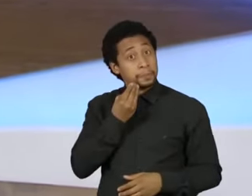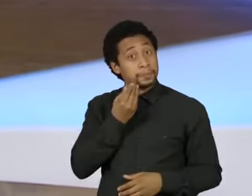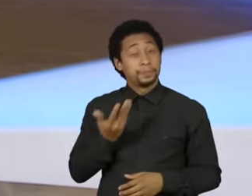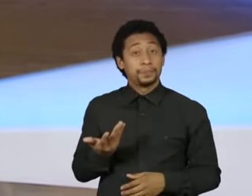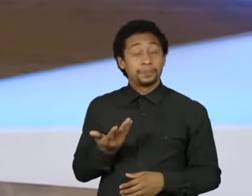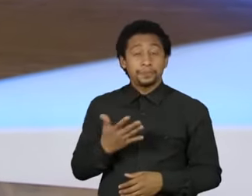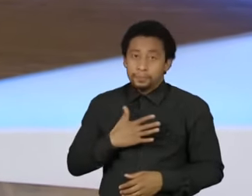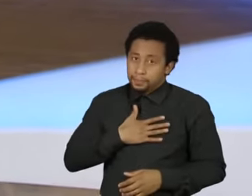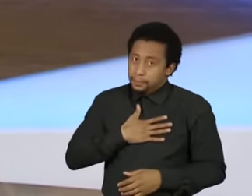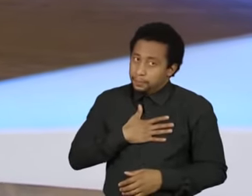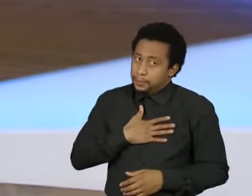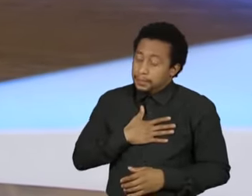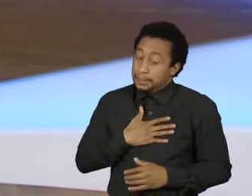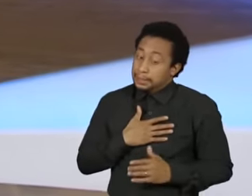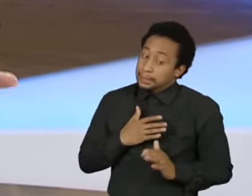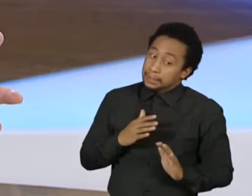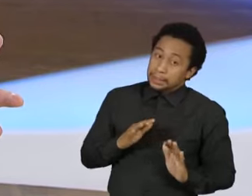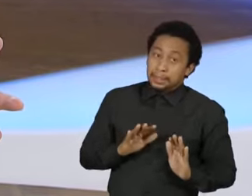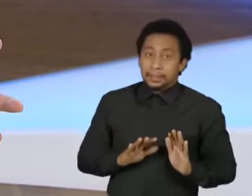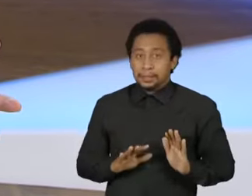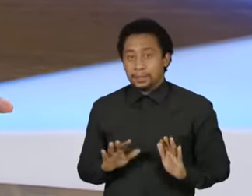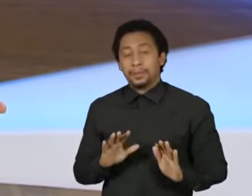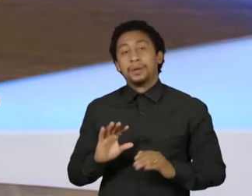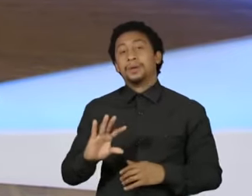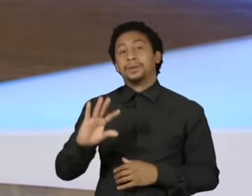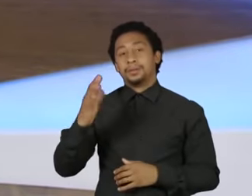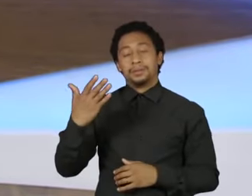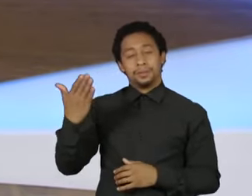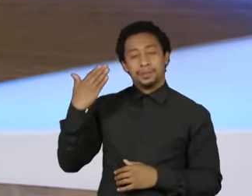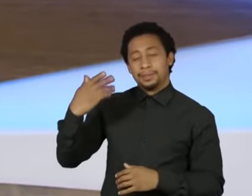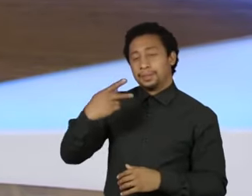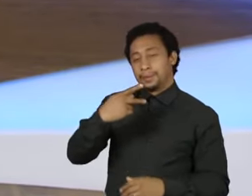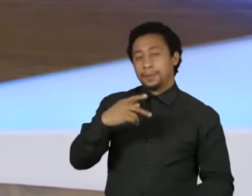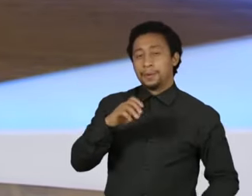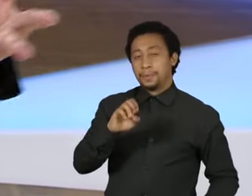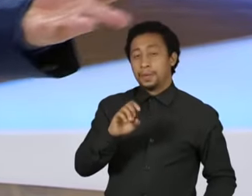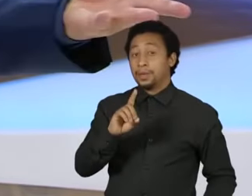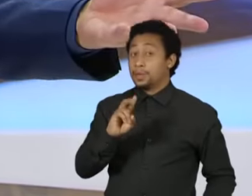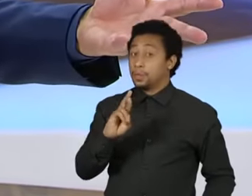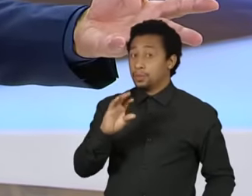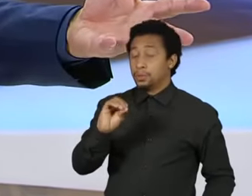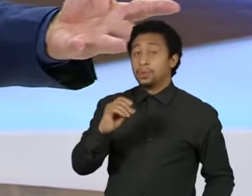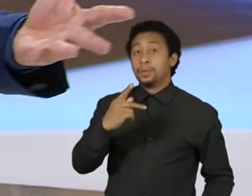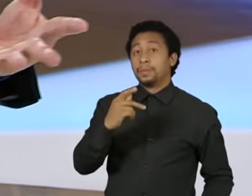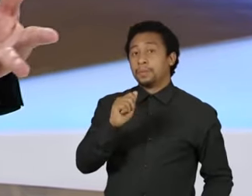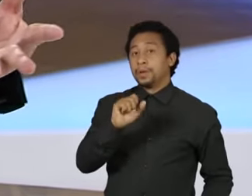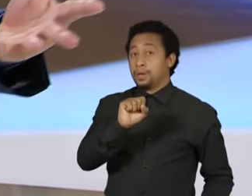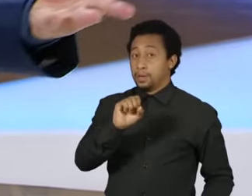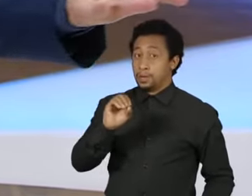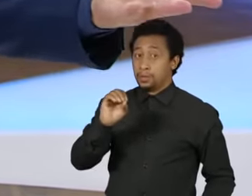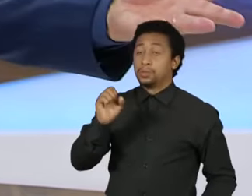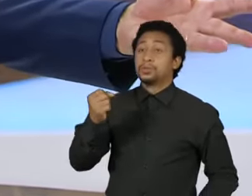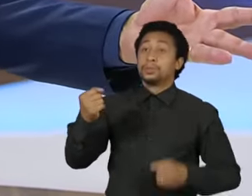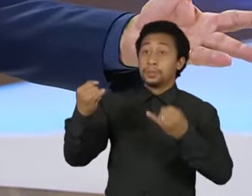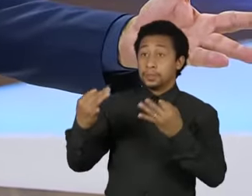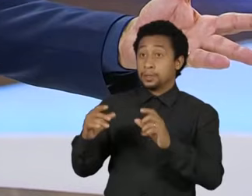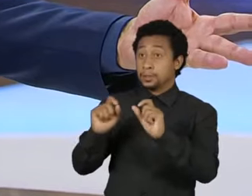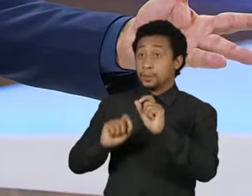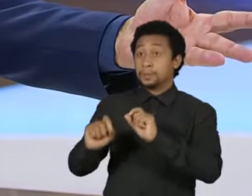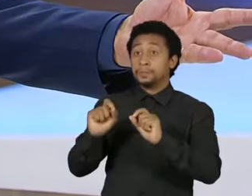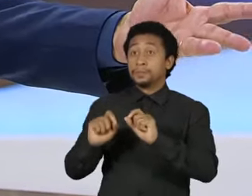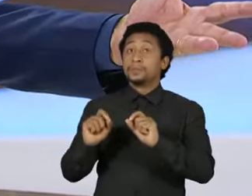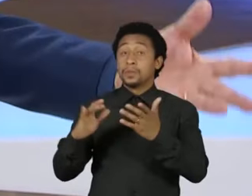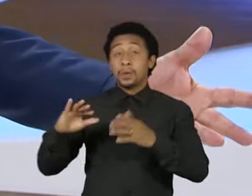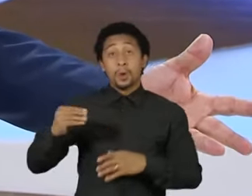Qual é meu receio? Outro dia eu vi o Pedro Passos falando. Ao longo da nossa história, as oportunidades chegaram na